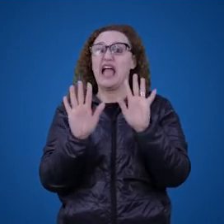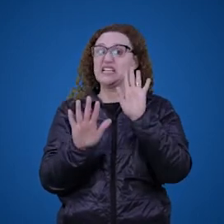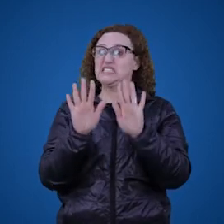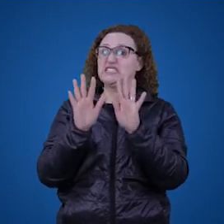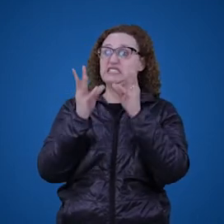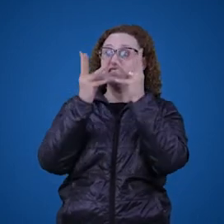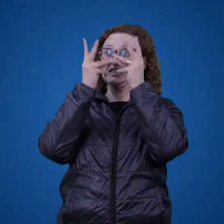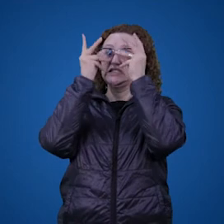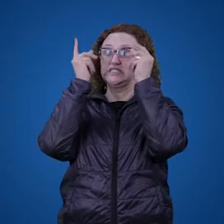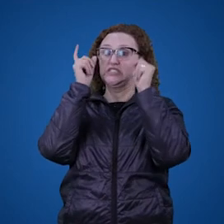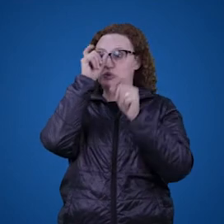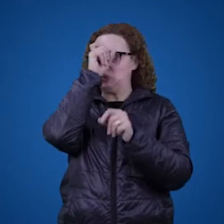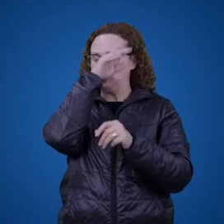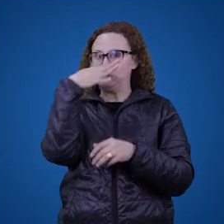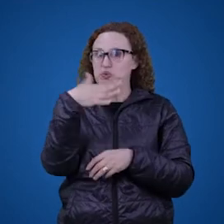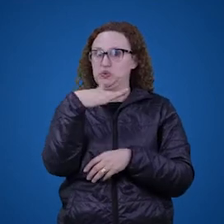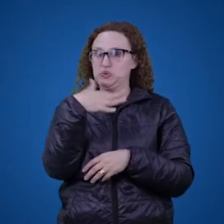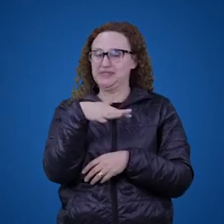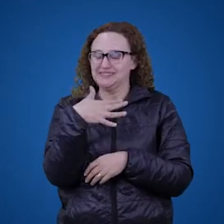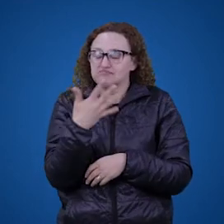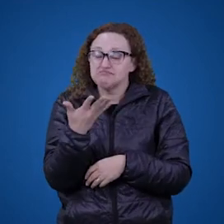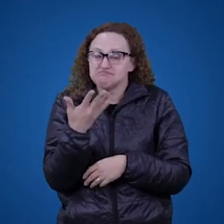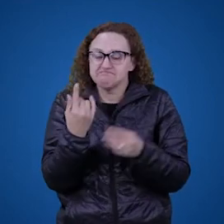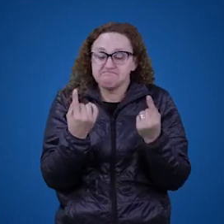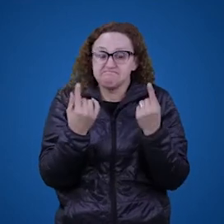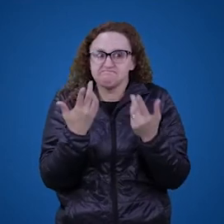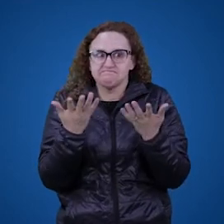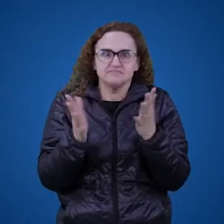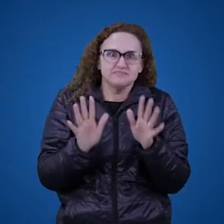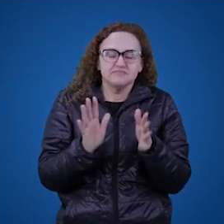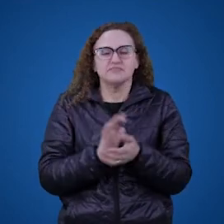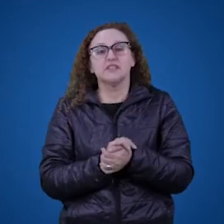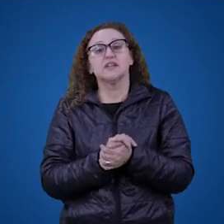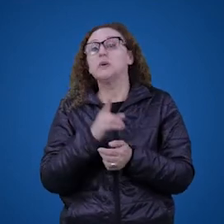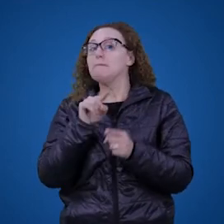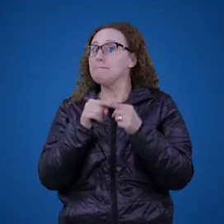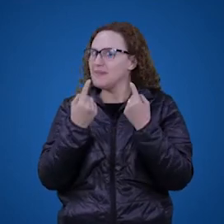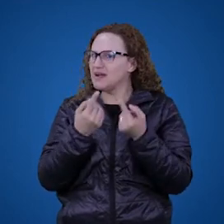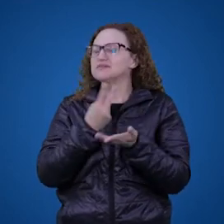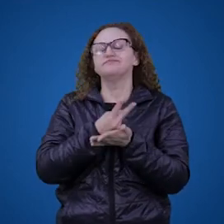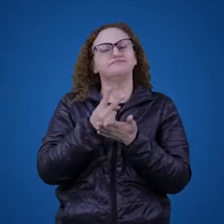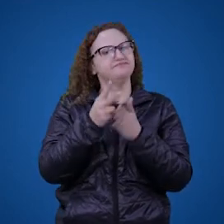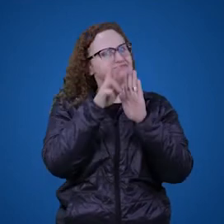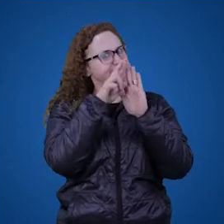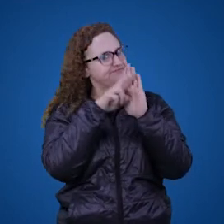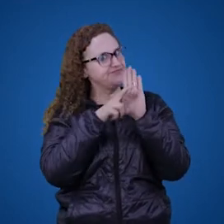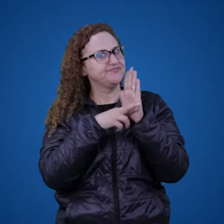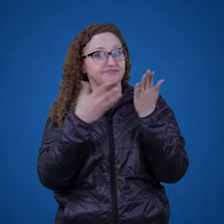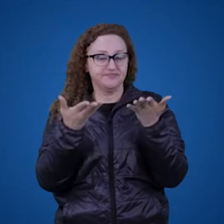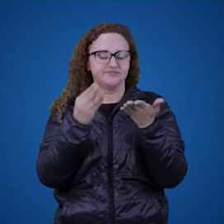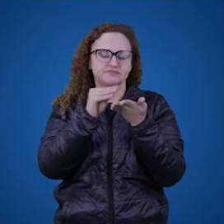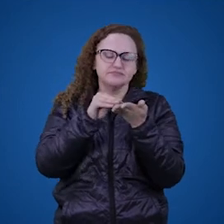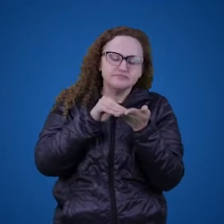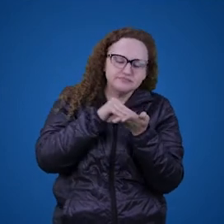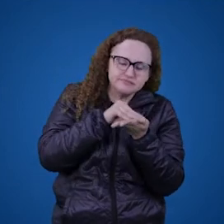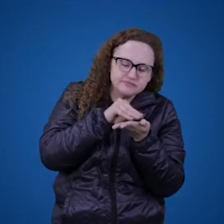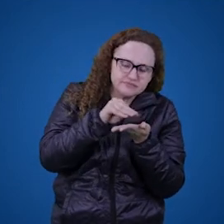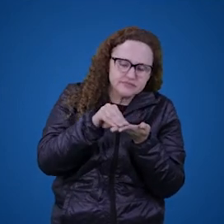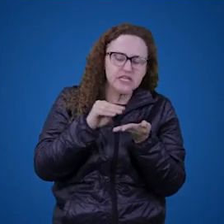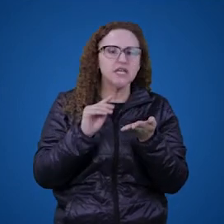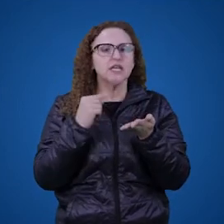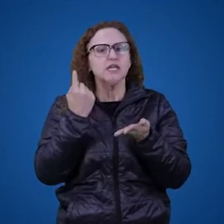simples, algumas são muito complexas, ou um mix dessas duas. Mas sempre parece haver regras quando nós jogamos jogos. E a gente